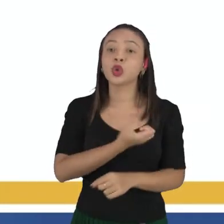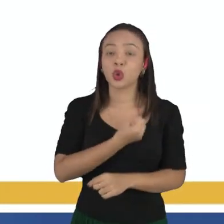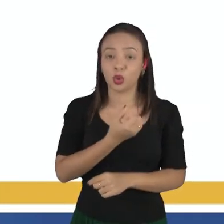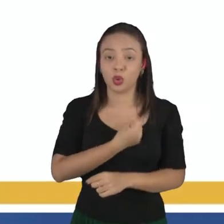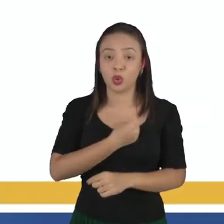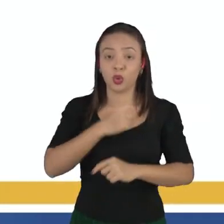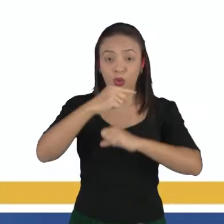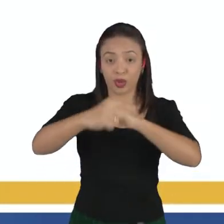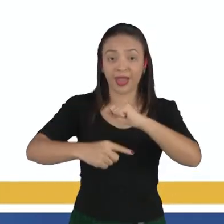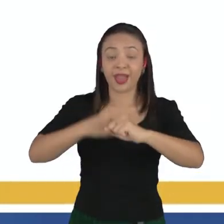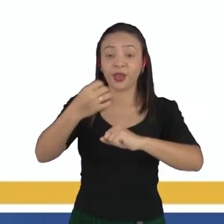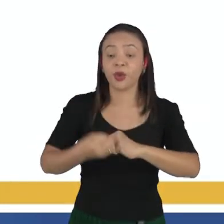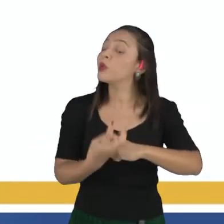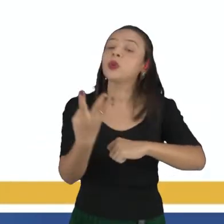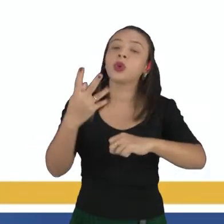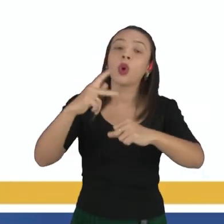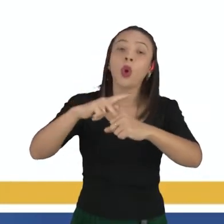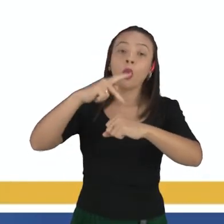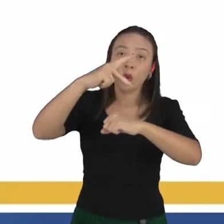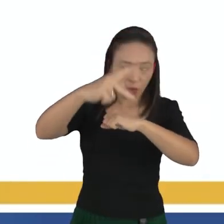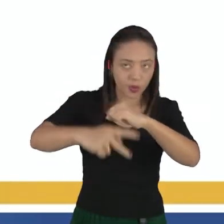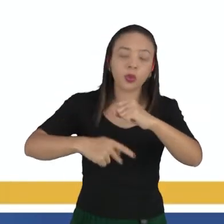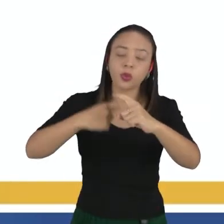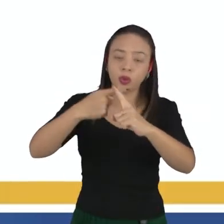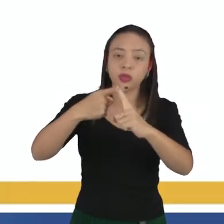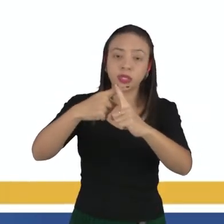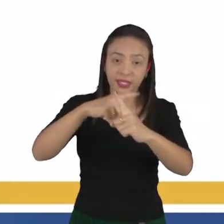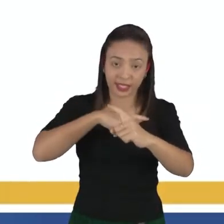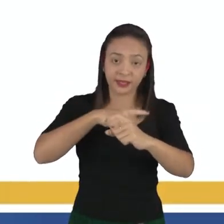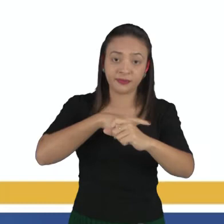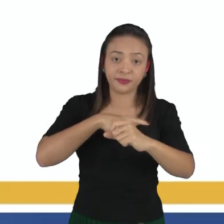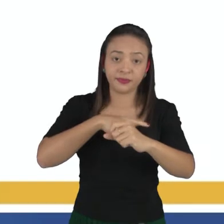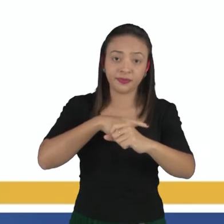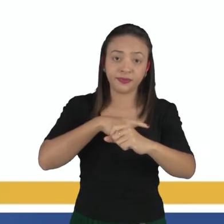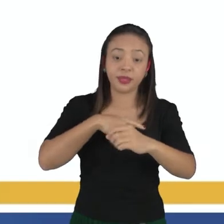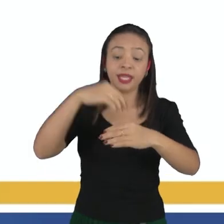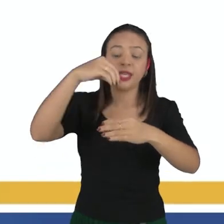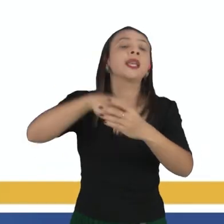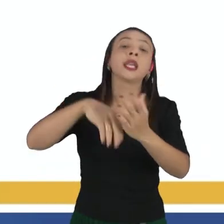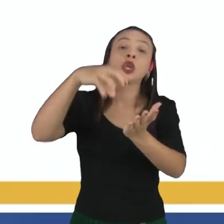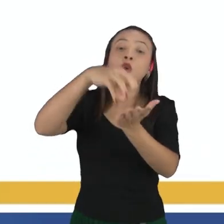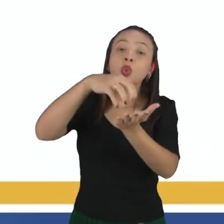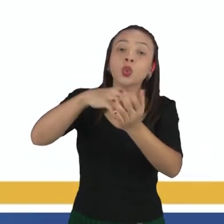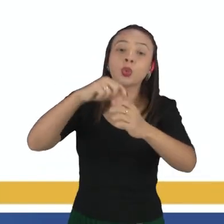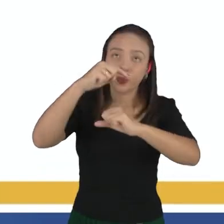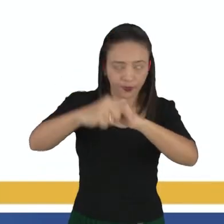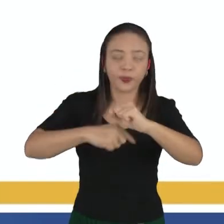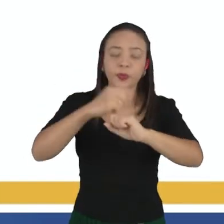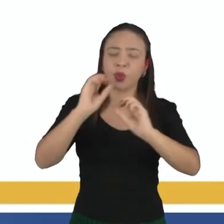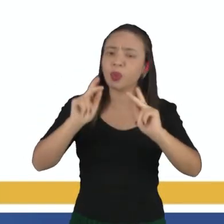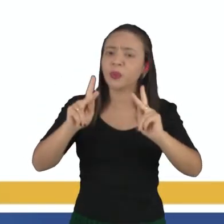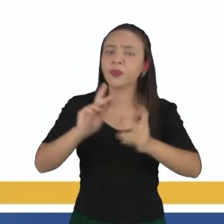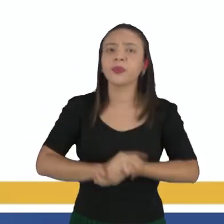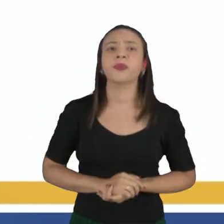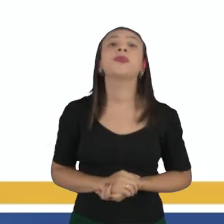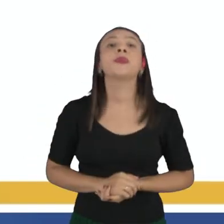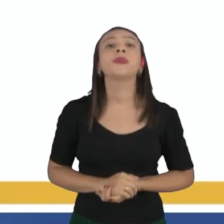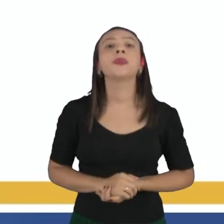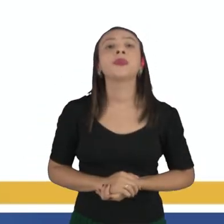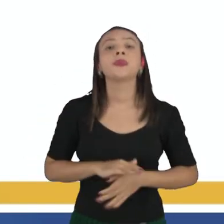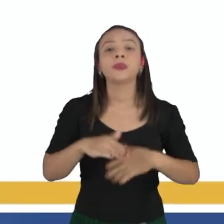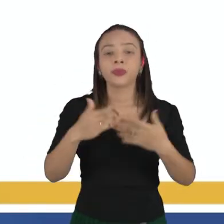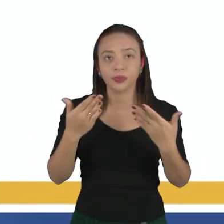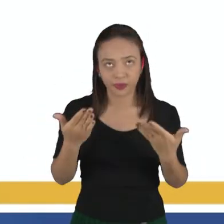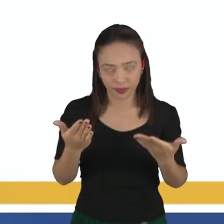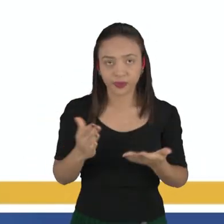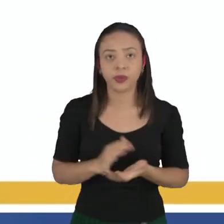quantidade de prótons, aquela partícula, né, positiva, que tá lá no núcleo do átomo. Beleza? Então,